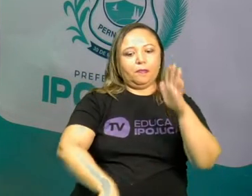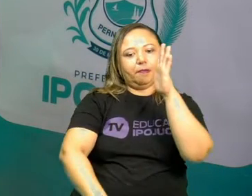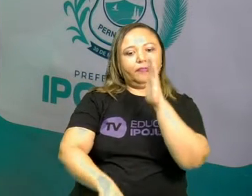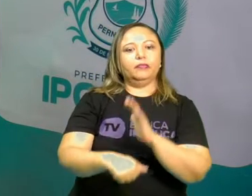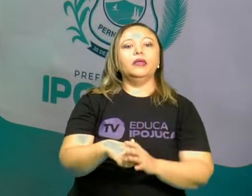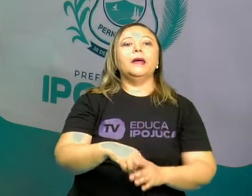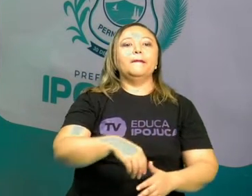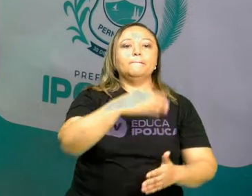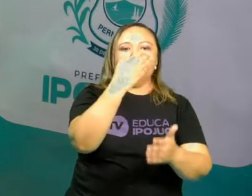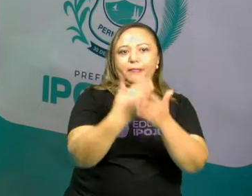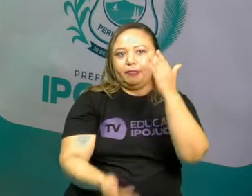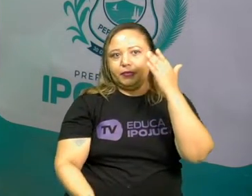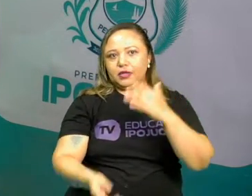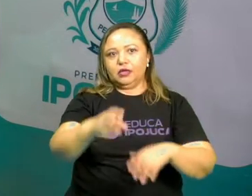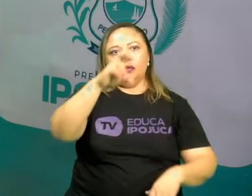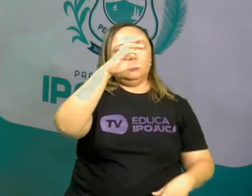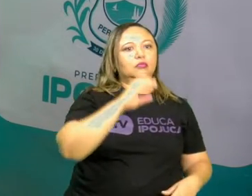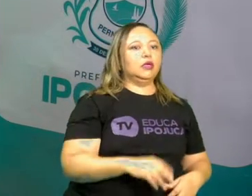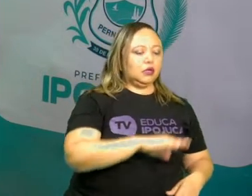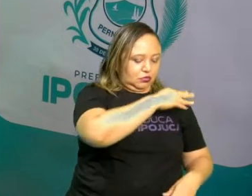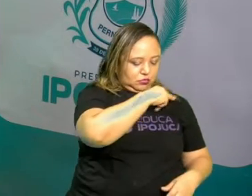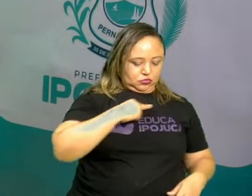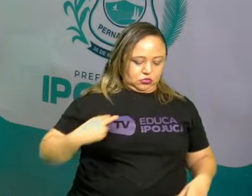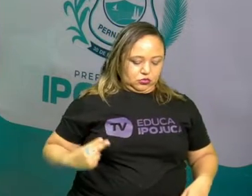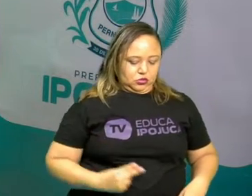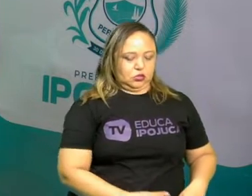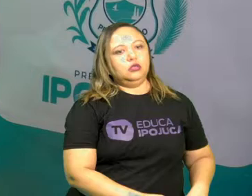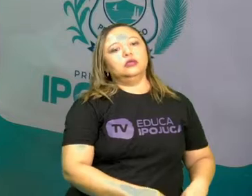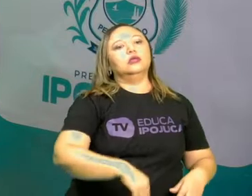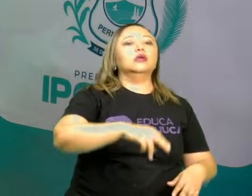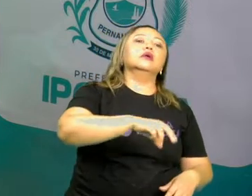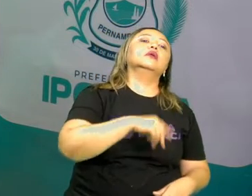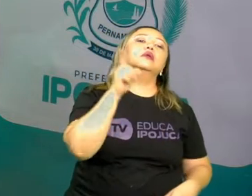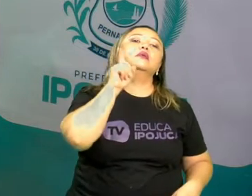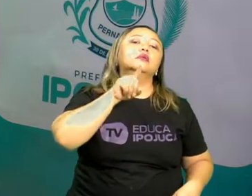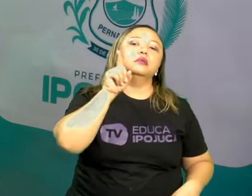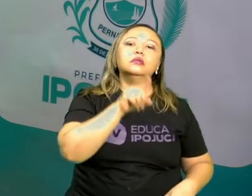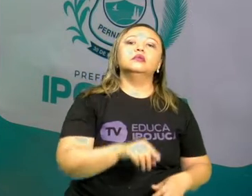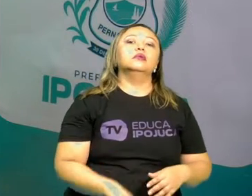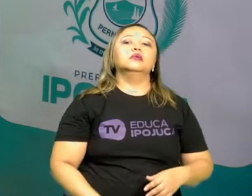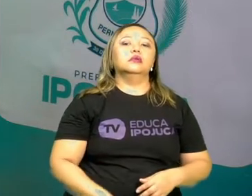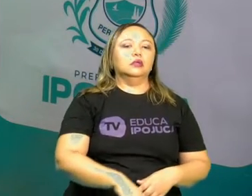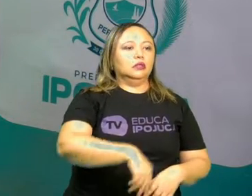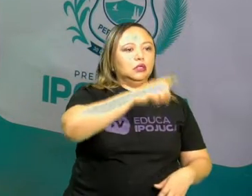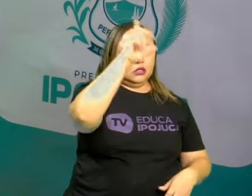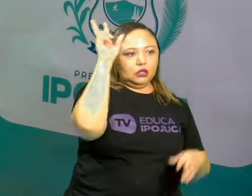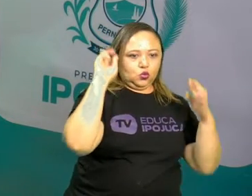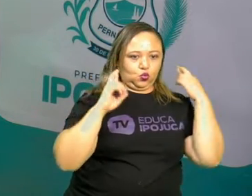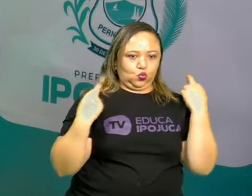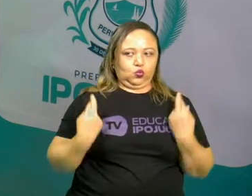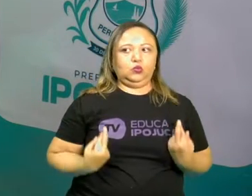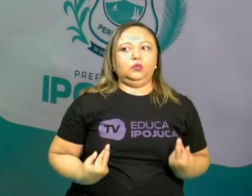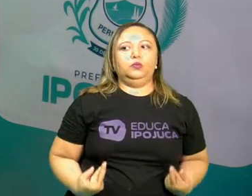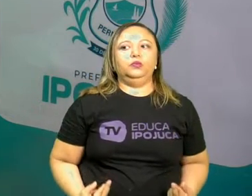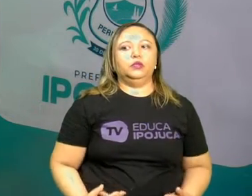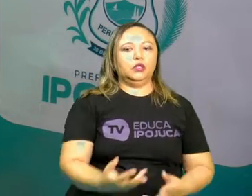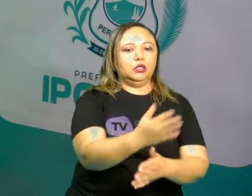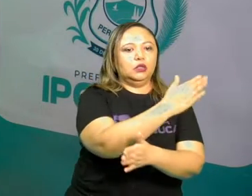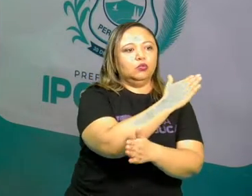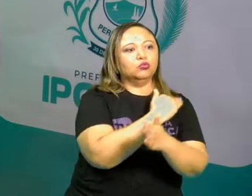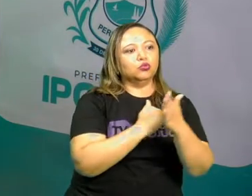China, Estados Unidos, Canadá e Rússia, que é o maior de todos.